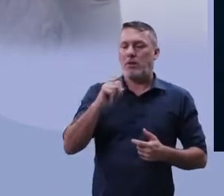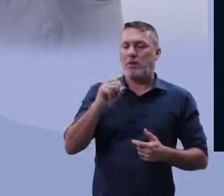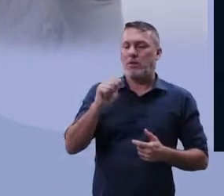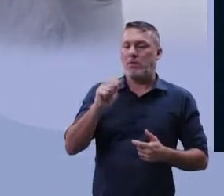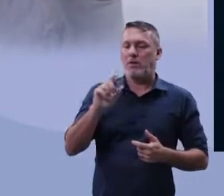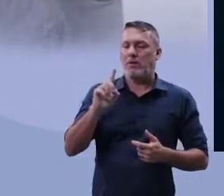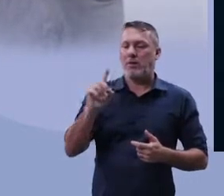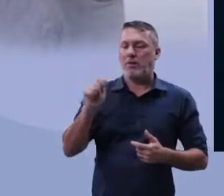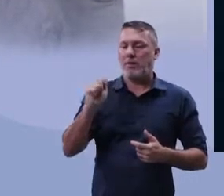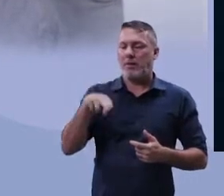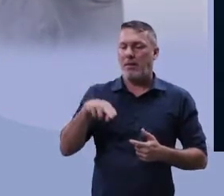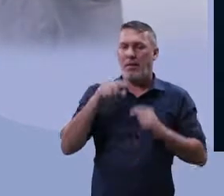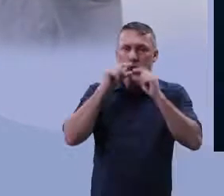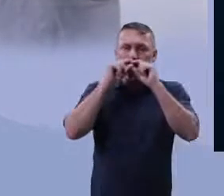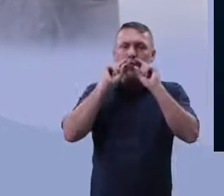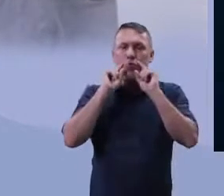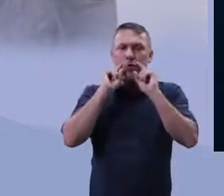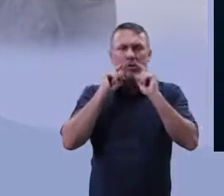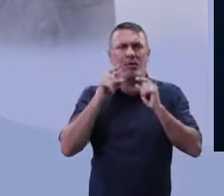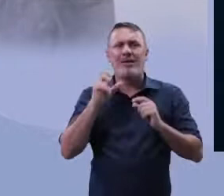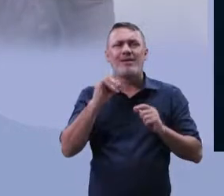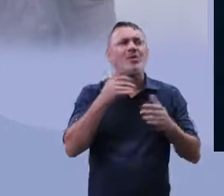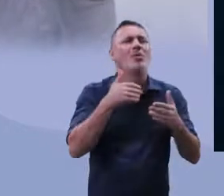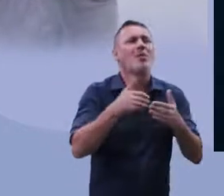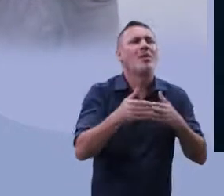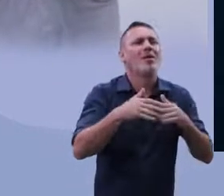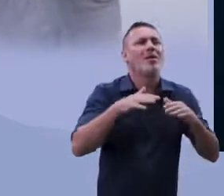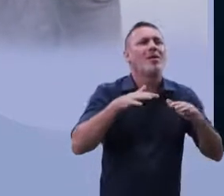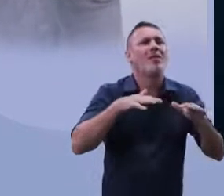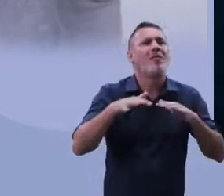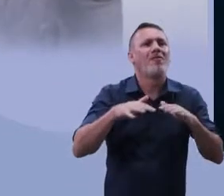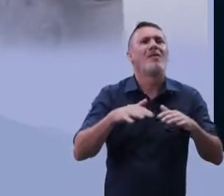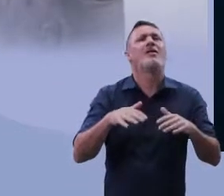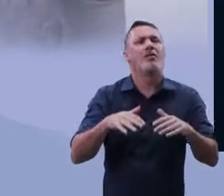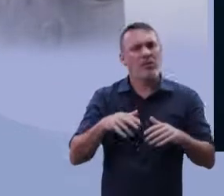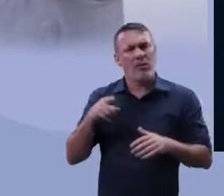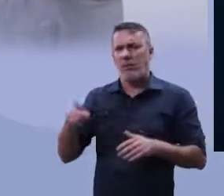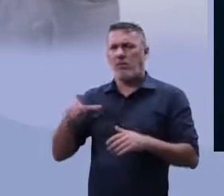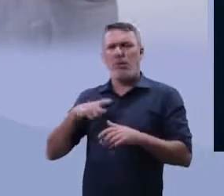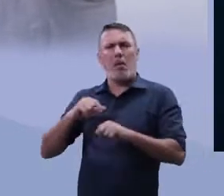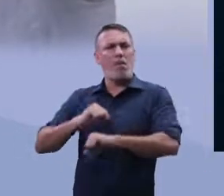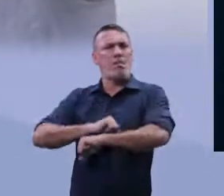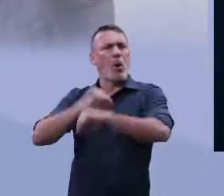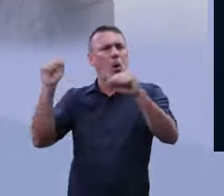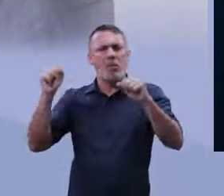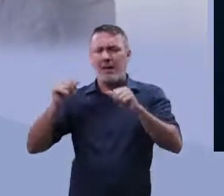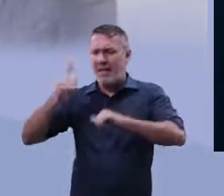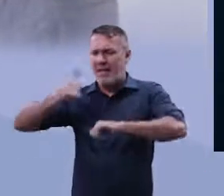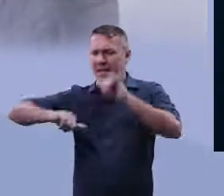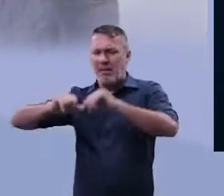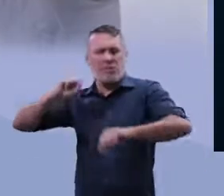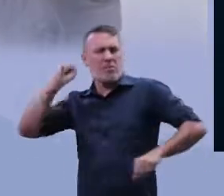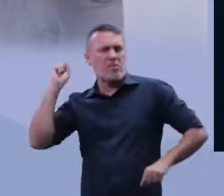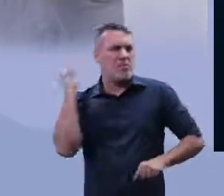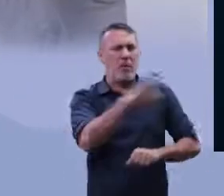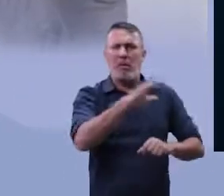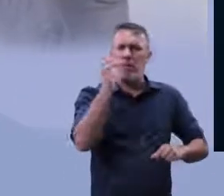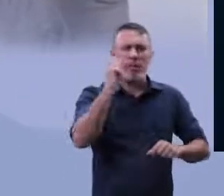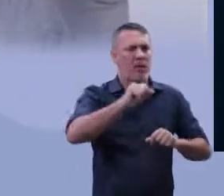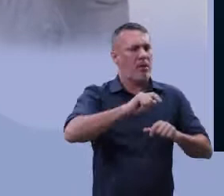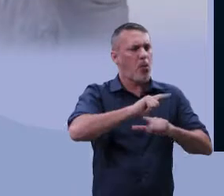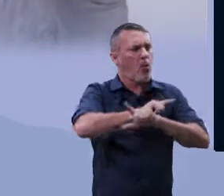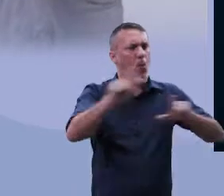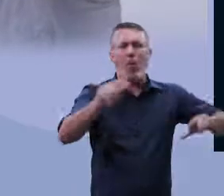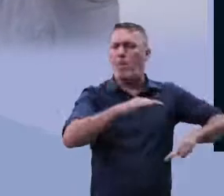acontecesse ali, ele reprimia, fazendo uso, inclusive, de armas químicas, pois ele não aceitava essa separação